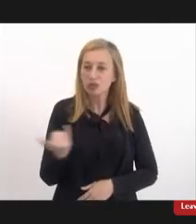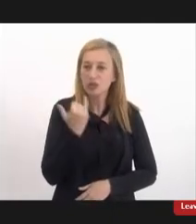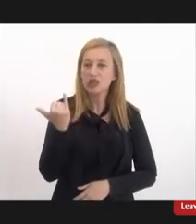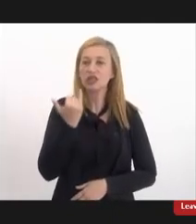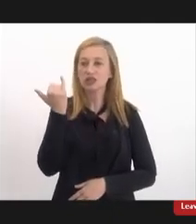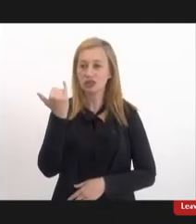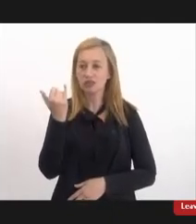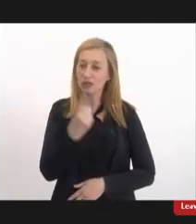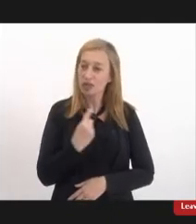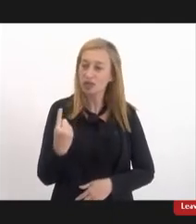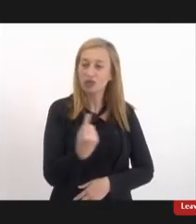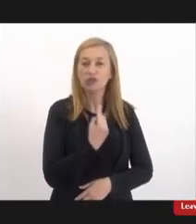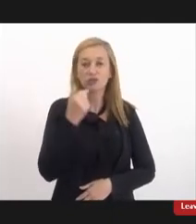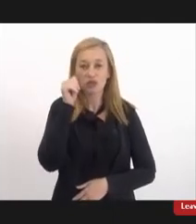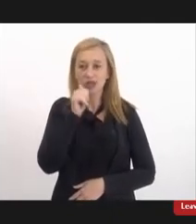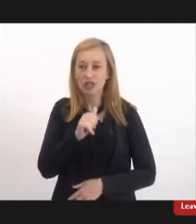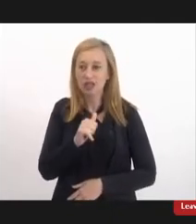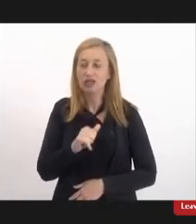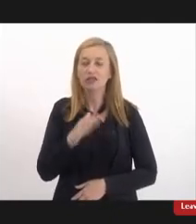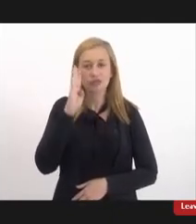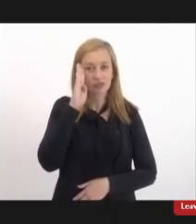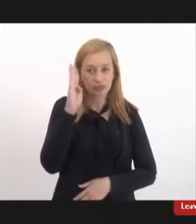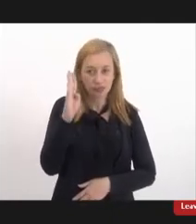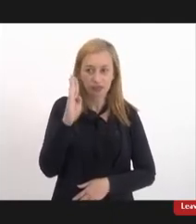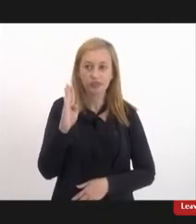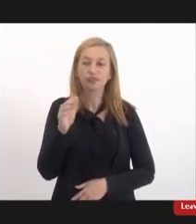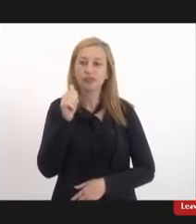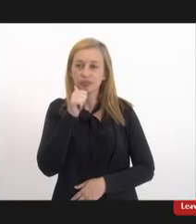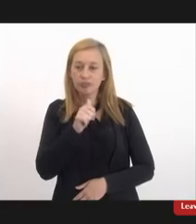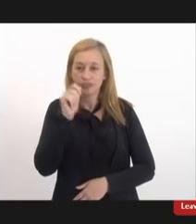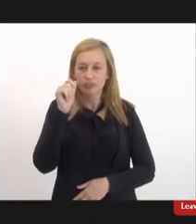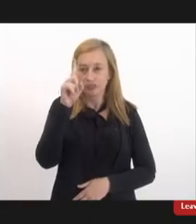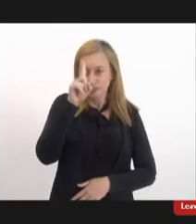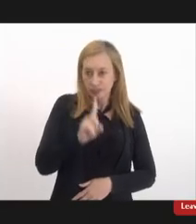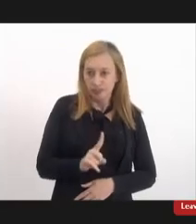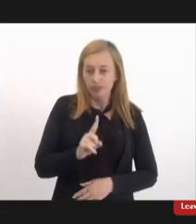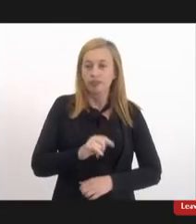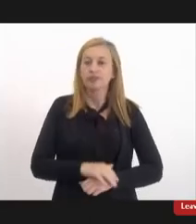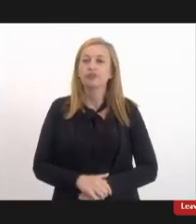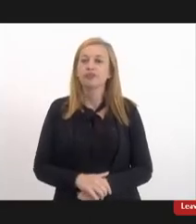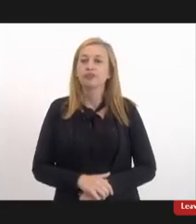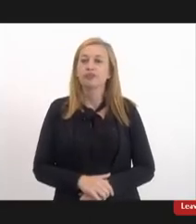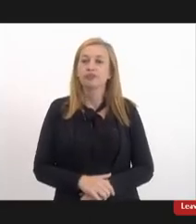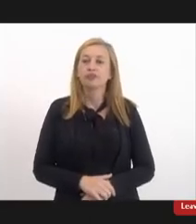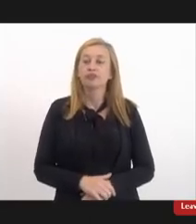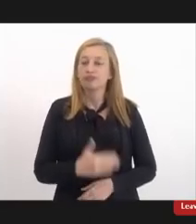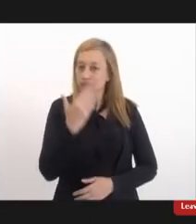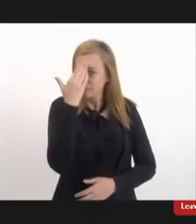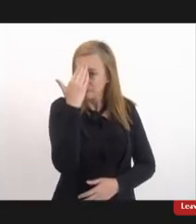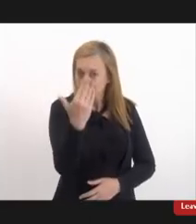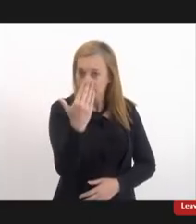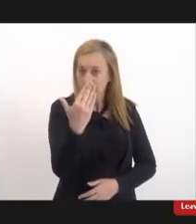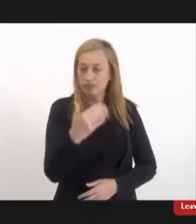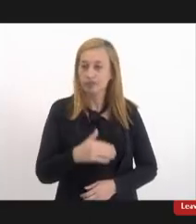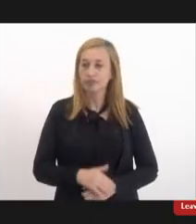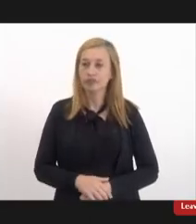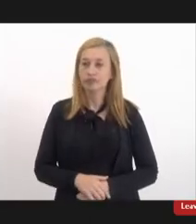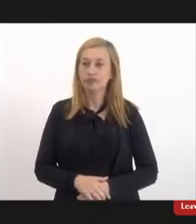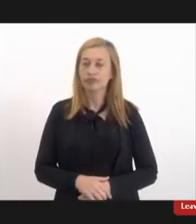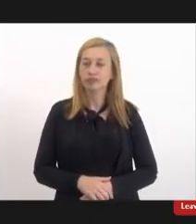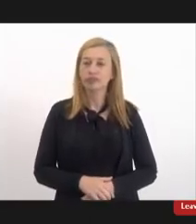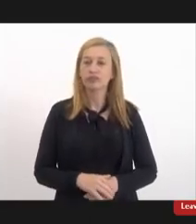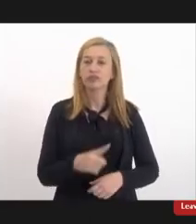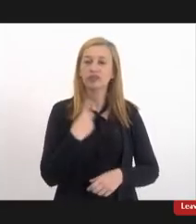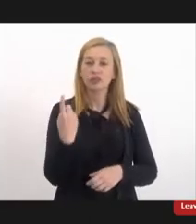importante para nós, mulheres, e principalmente para as mulheres com deficiência, agradecer as nossas